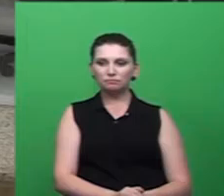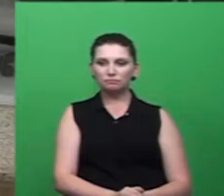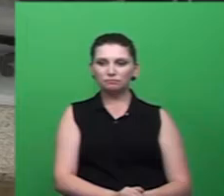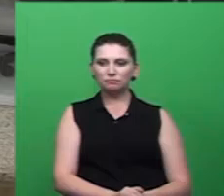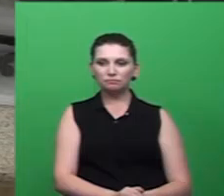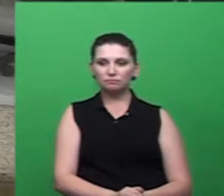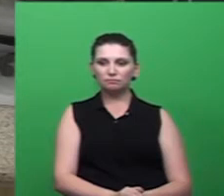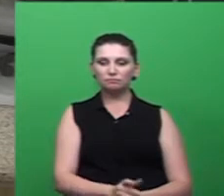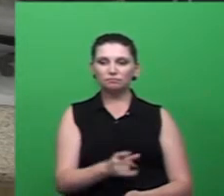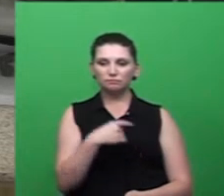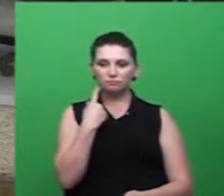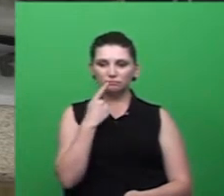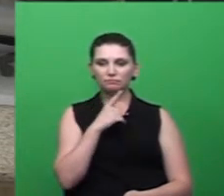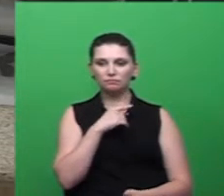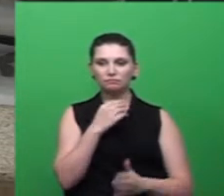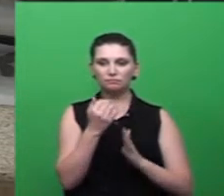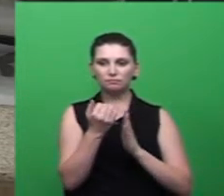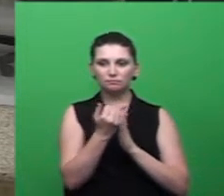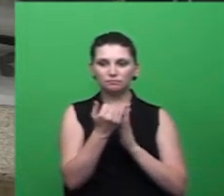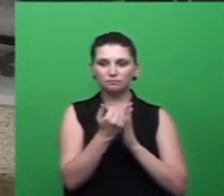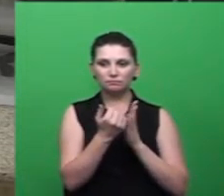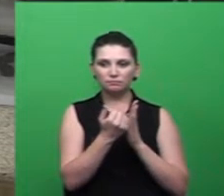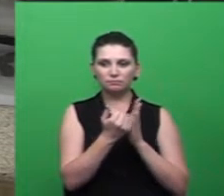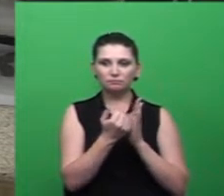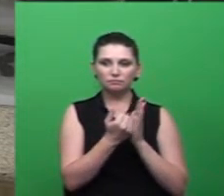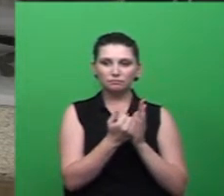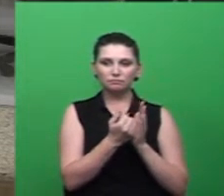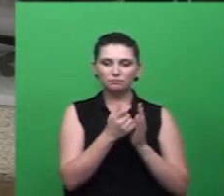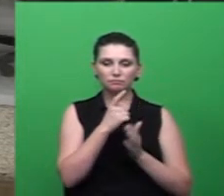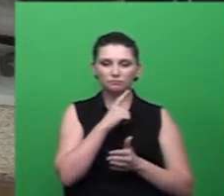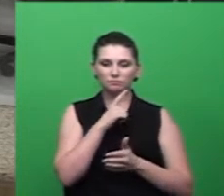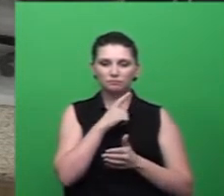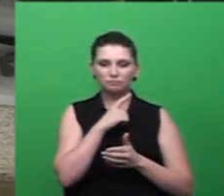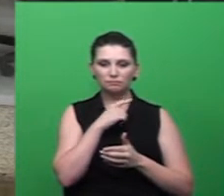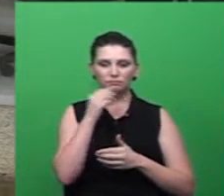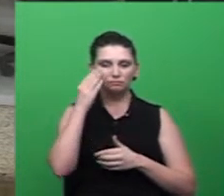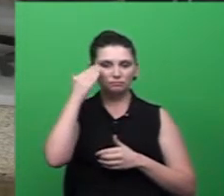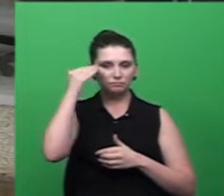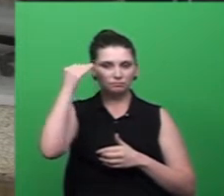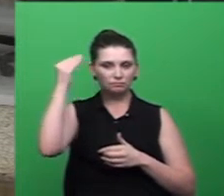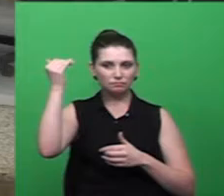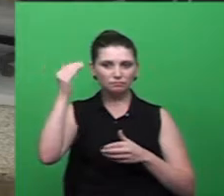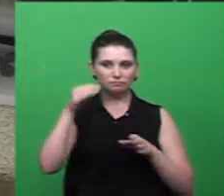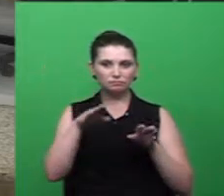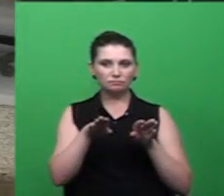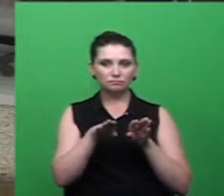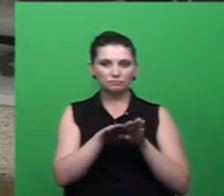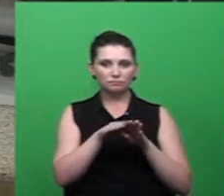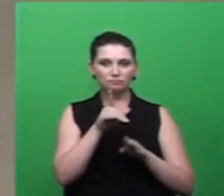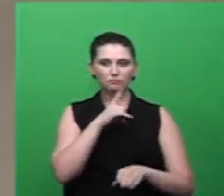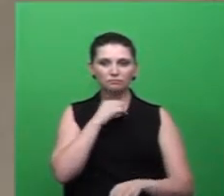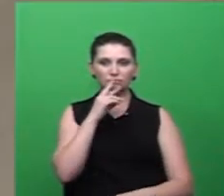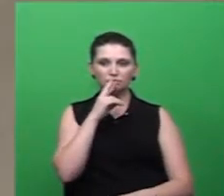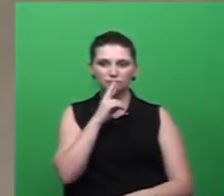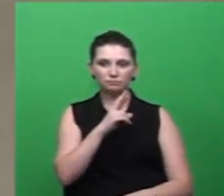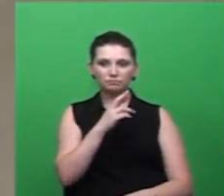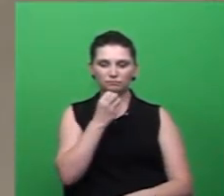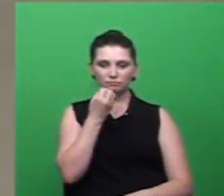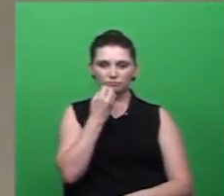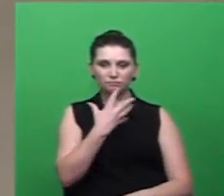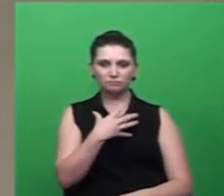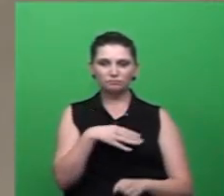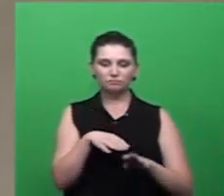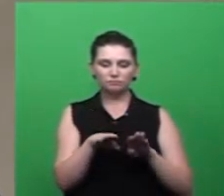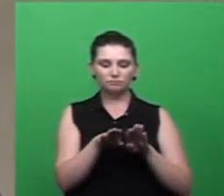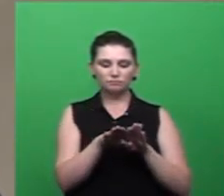programa que já nasce com sucesso e a resposta dele veio muito imediata, o que nos deixa muito satisfeitos também.